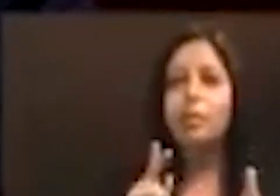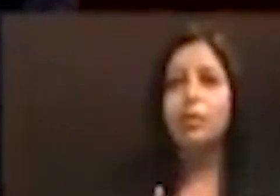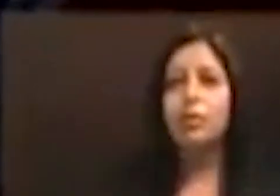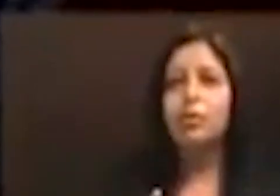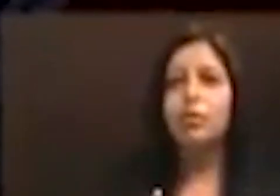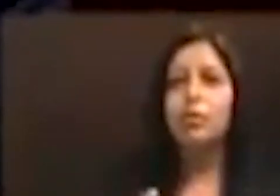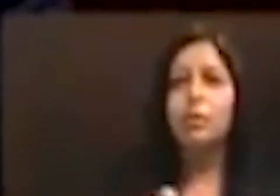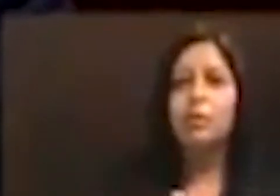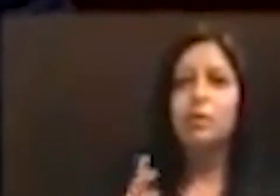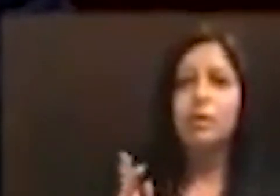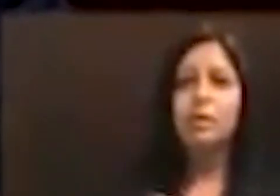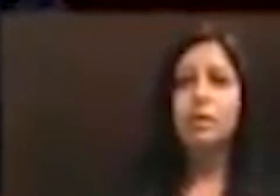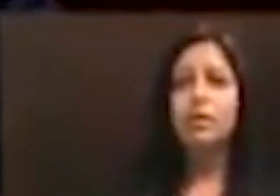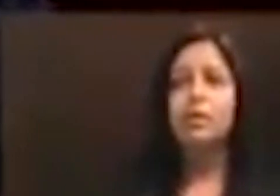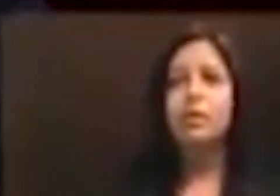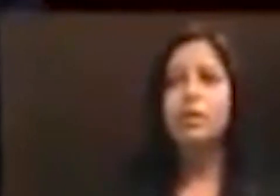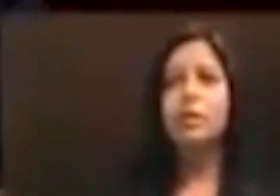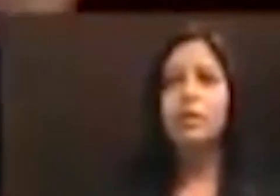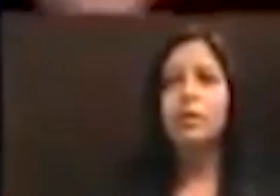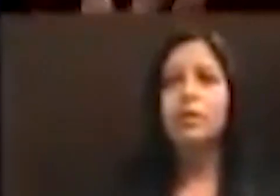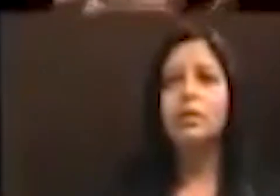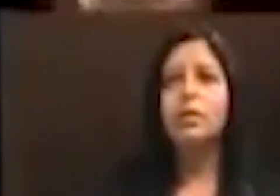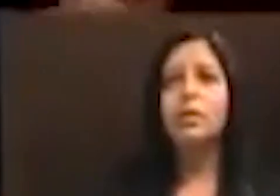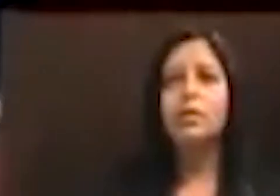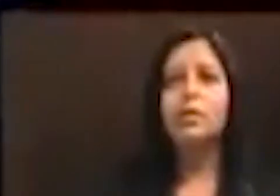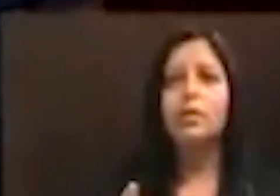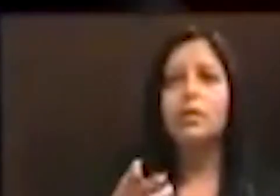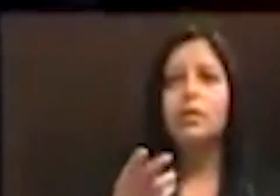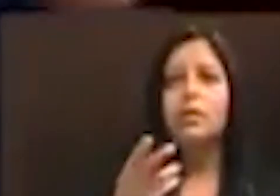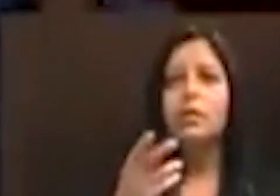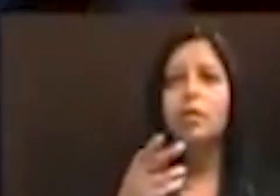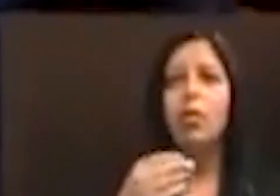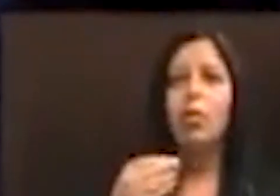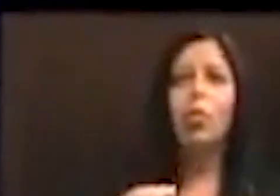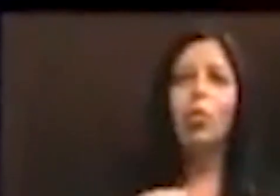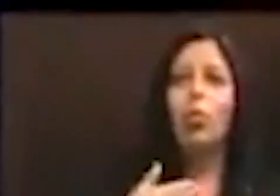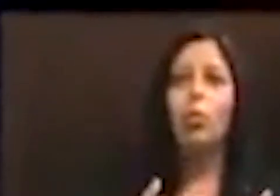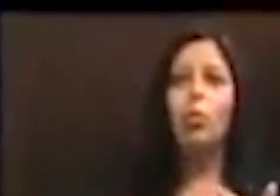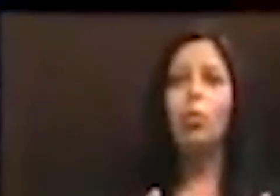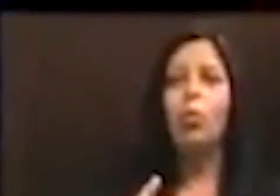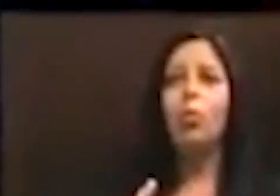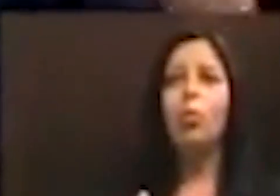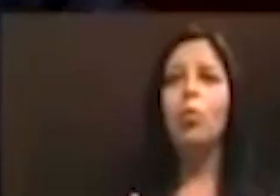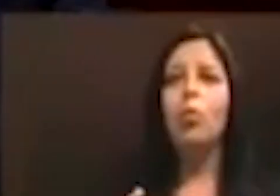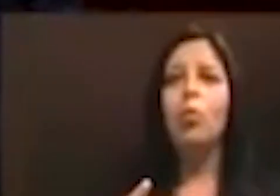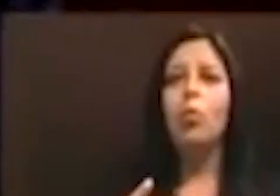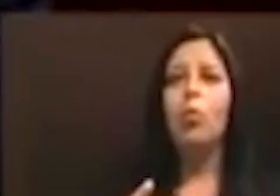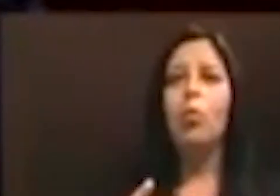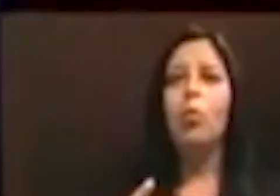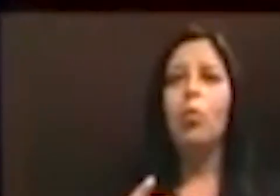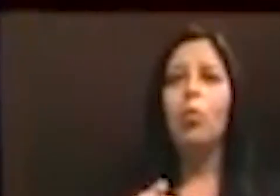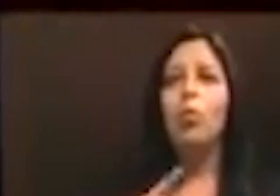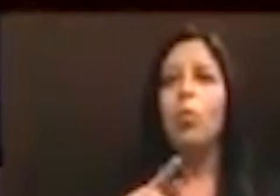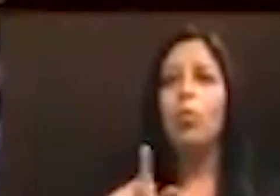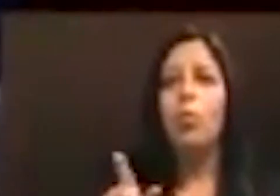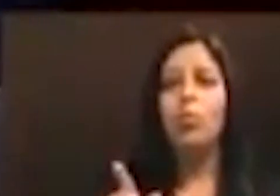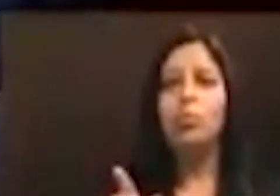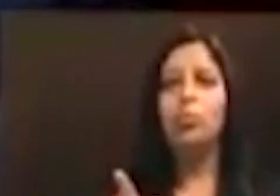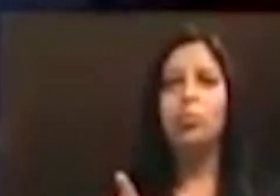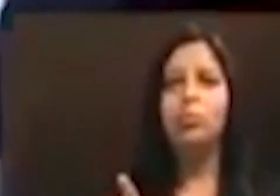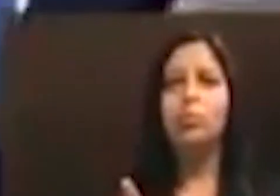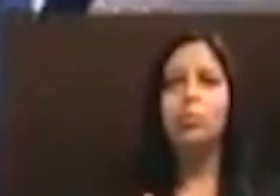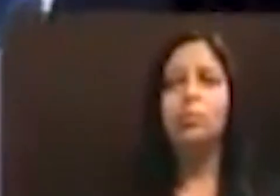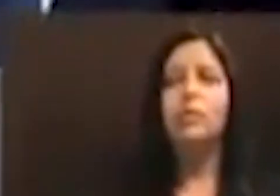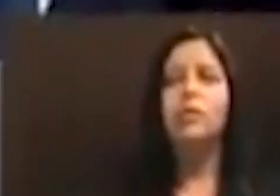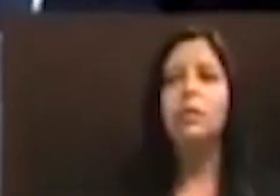mediante artifício, ardil ou qualquer outro meio fraudulento. Vejamos,